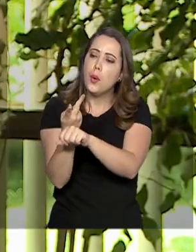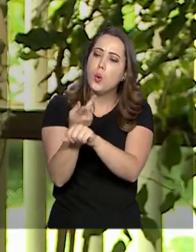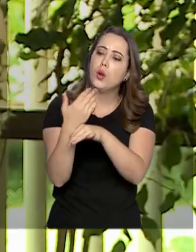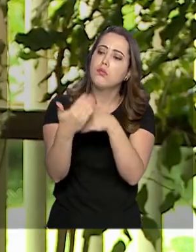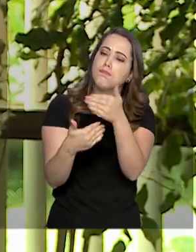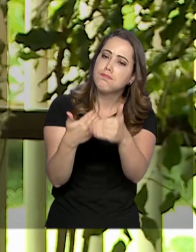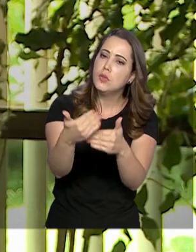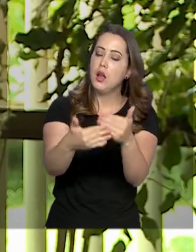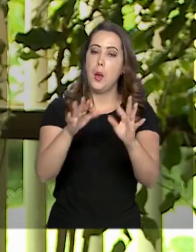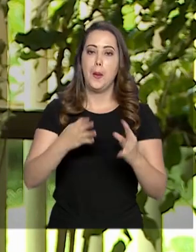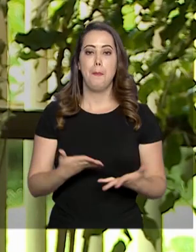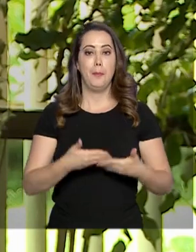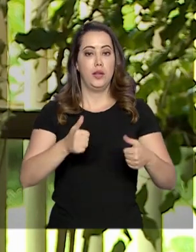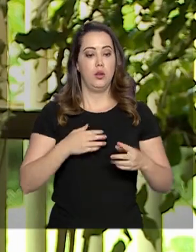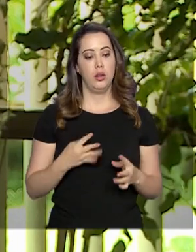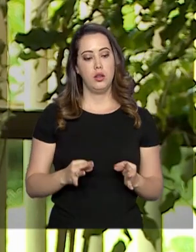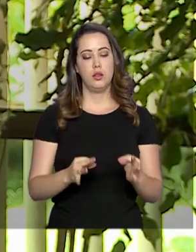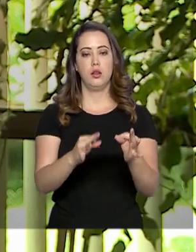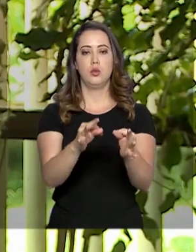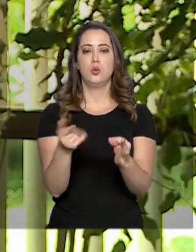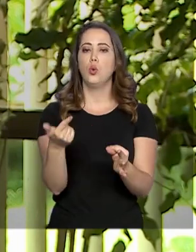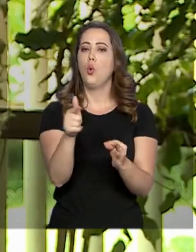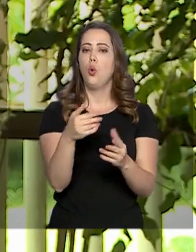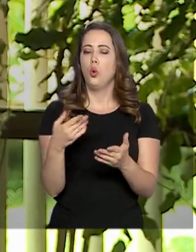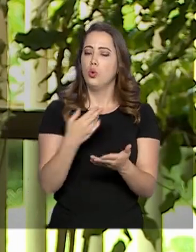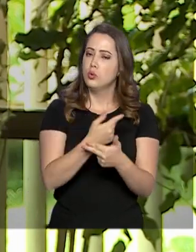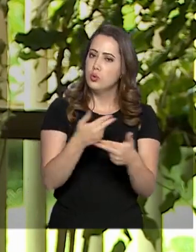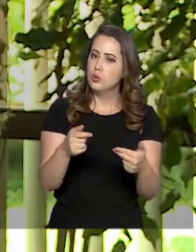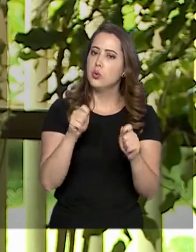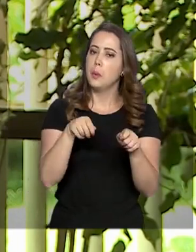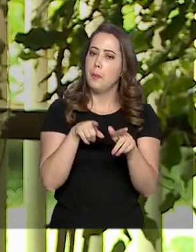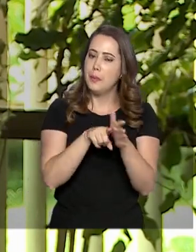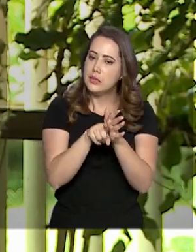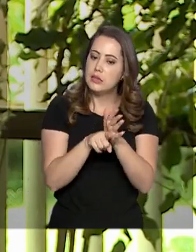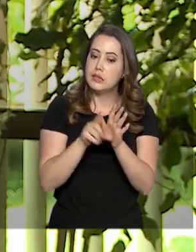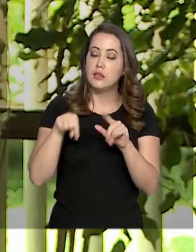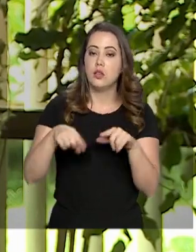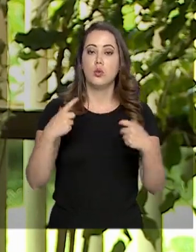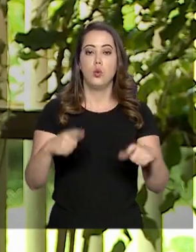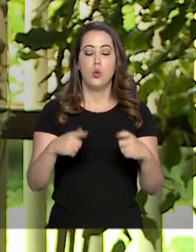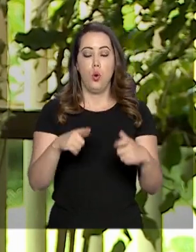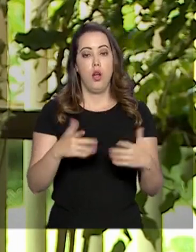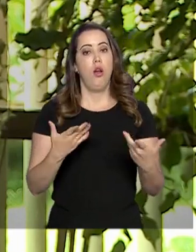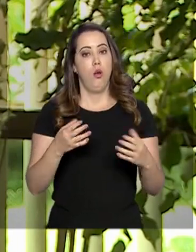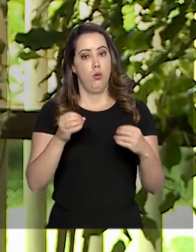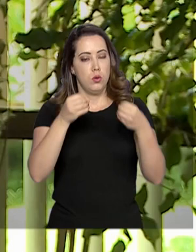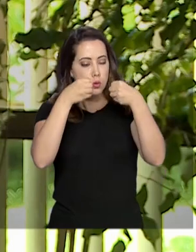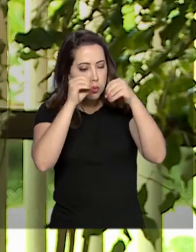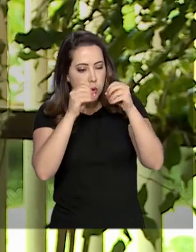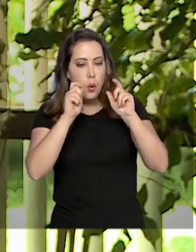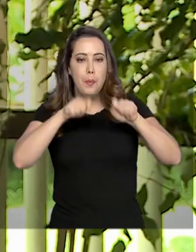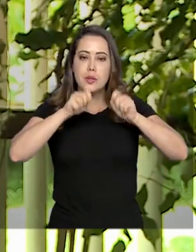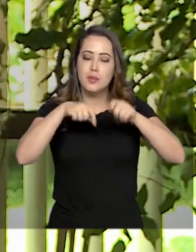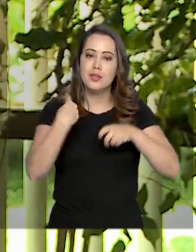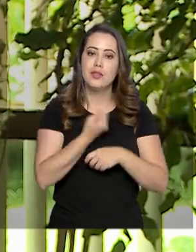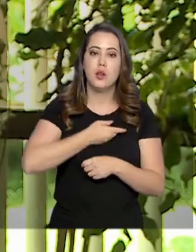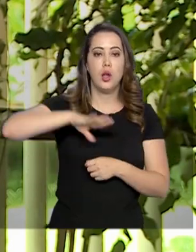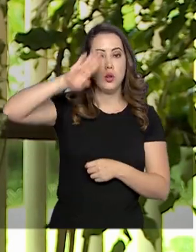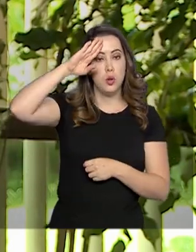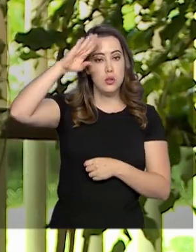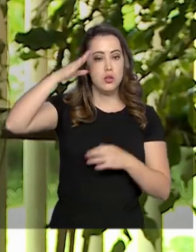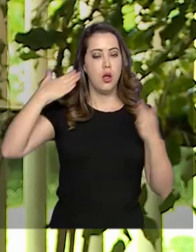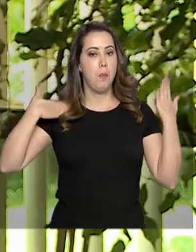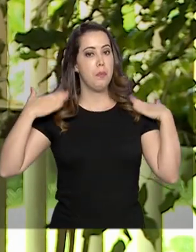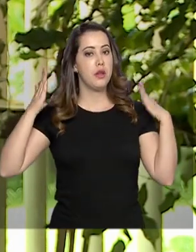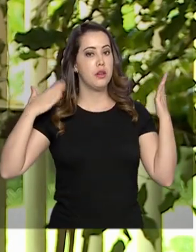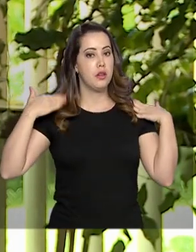conhecimento e tecnologia e de outras áreas que são pesquisadas lá. E, ao mesmo tempo, permite que a nossa Marinha faça